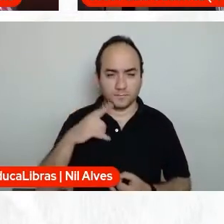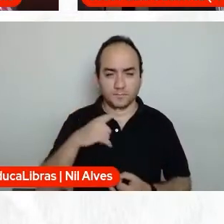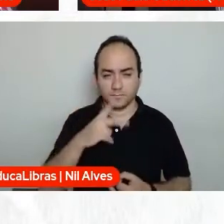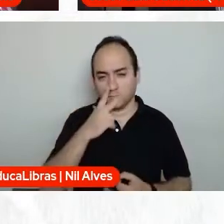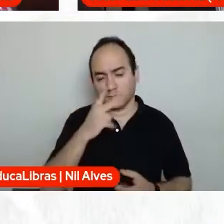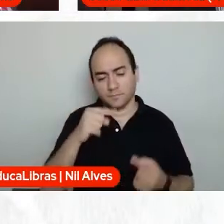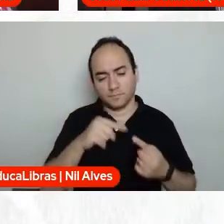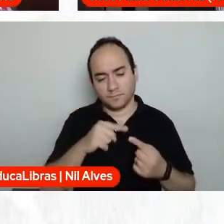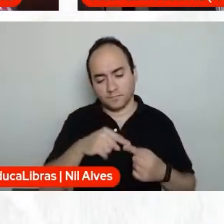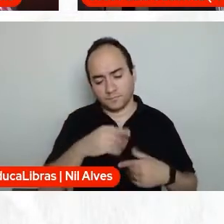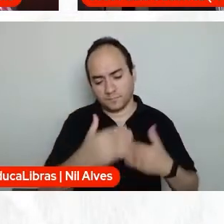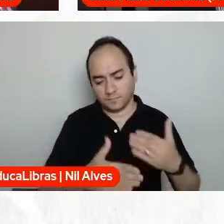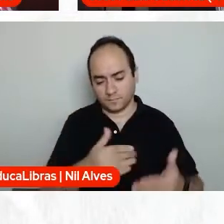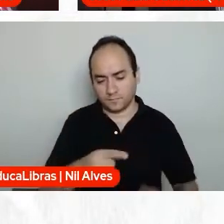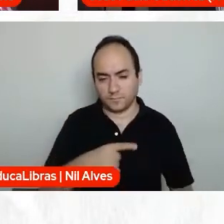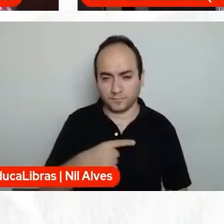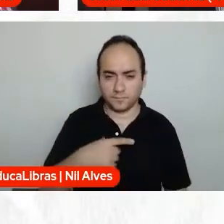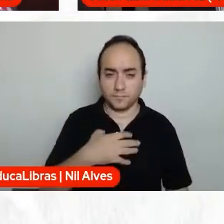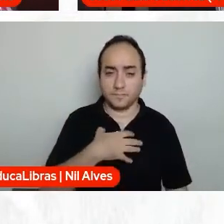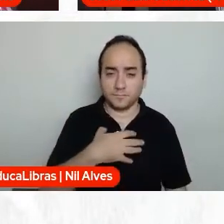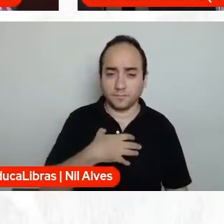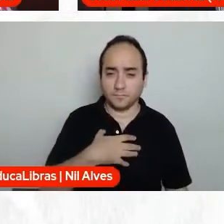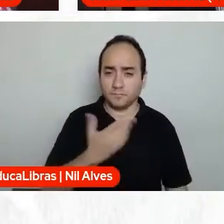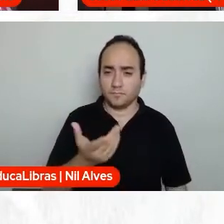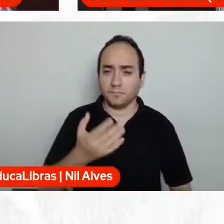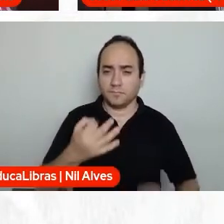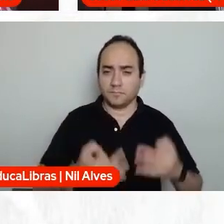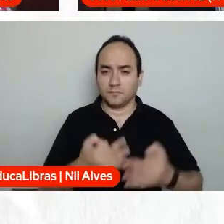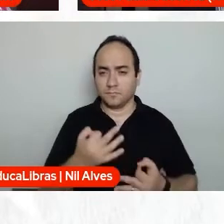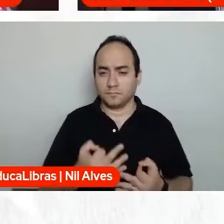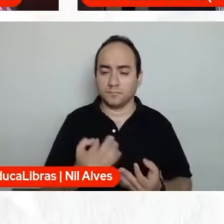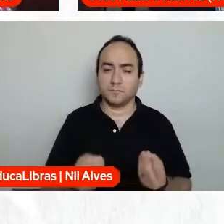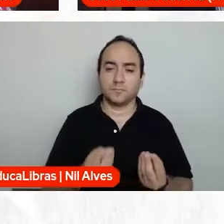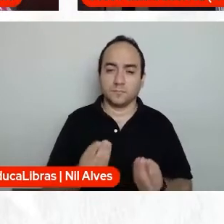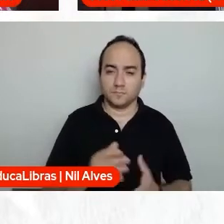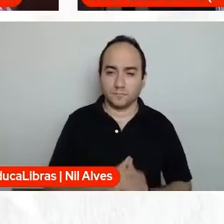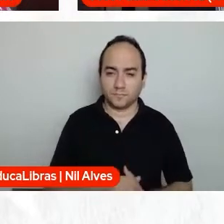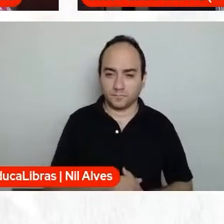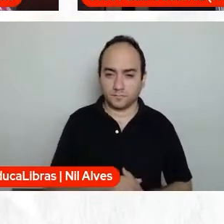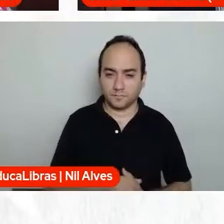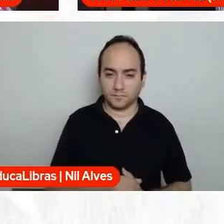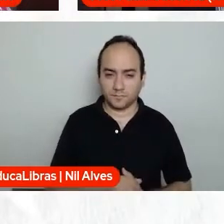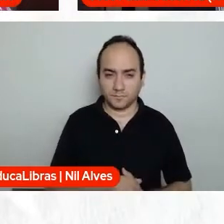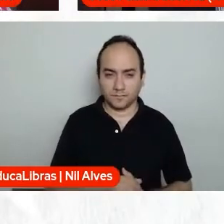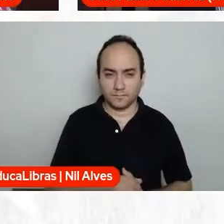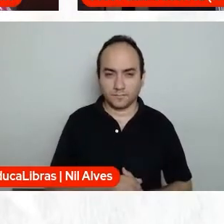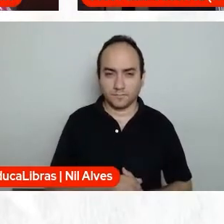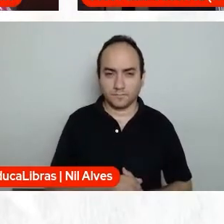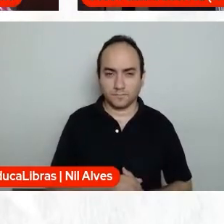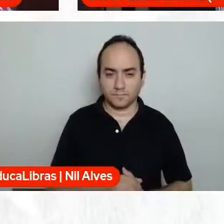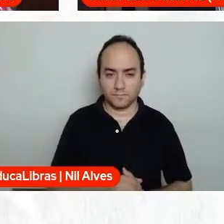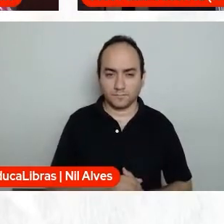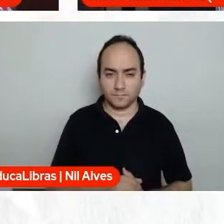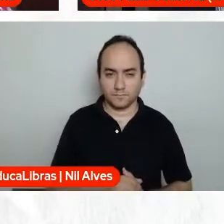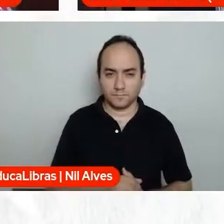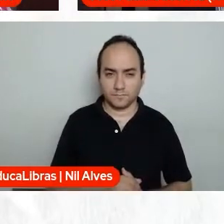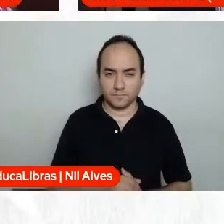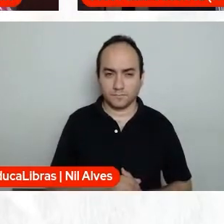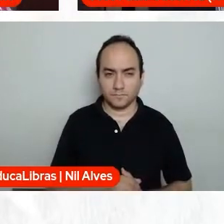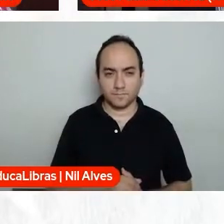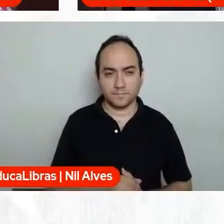conciliação, esse sentimento de injustiça e essa percepção dos seus direitos, e quanto,